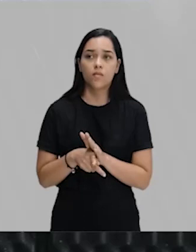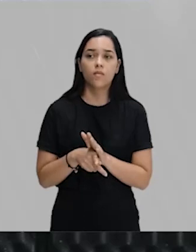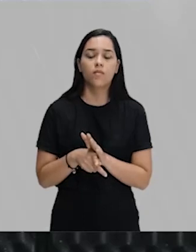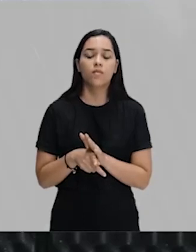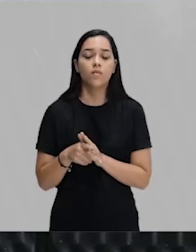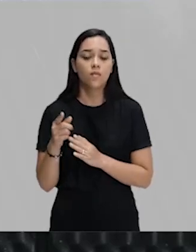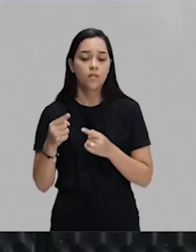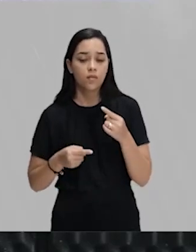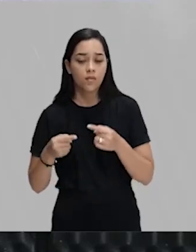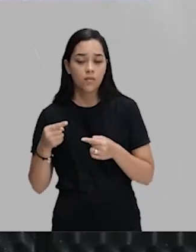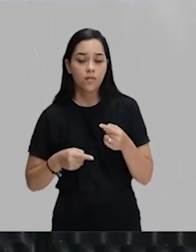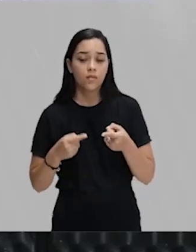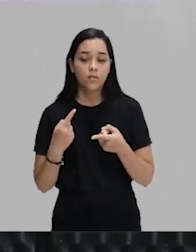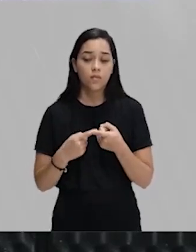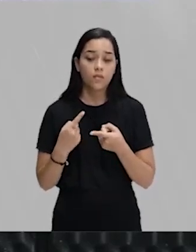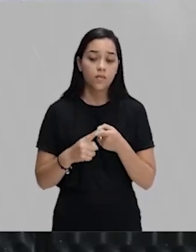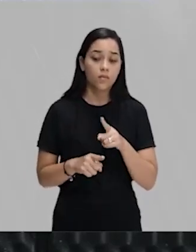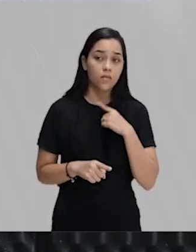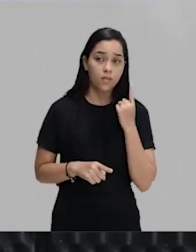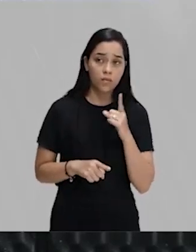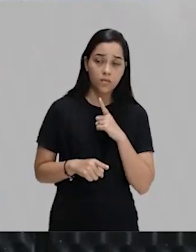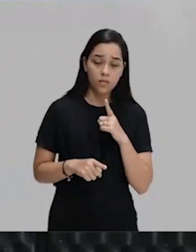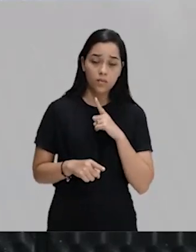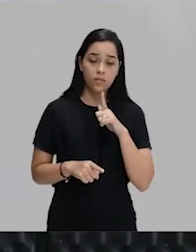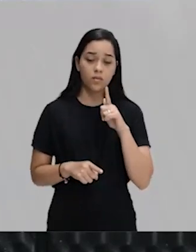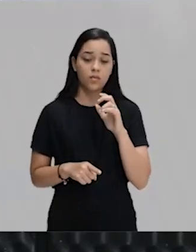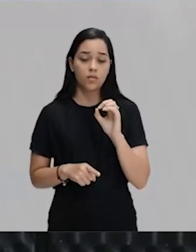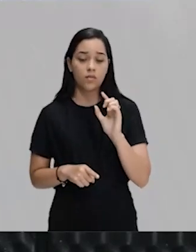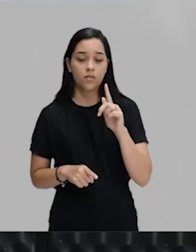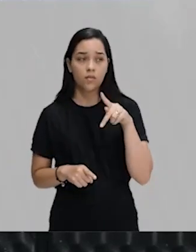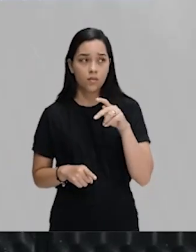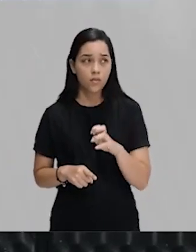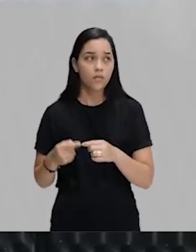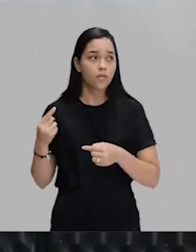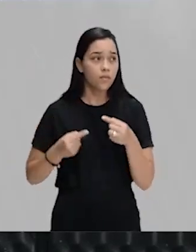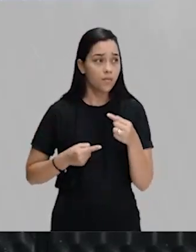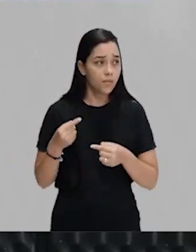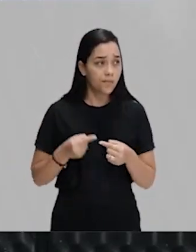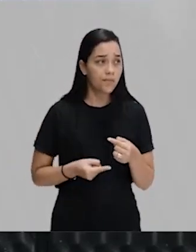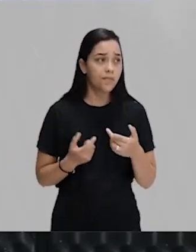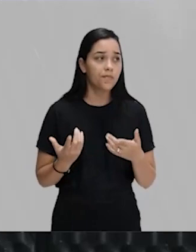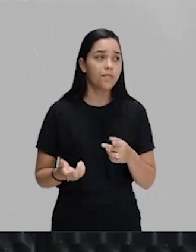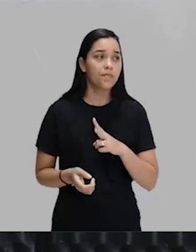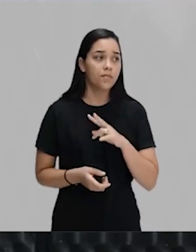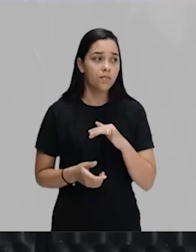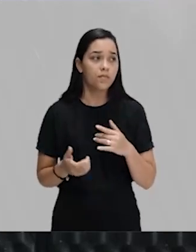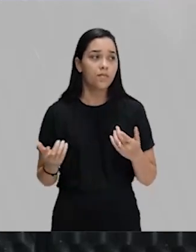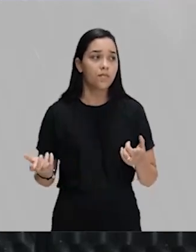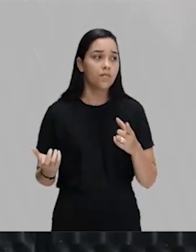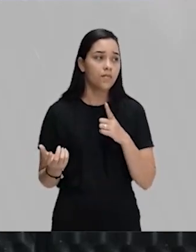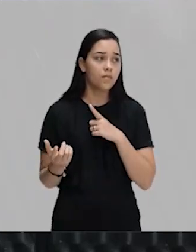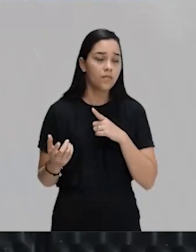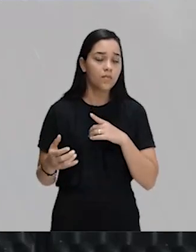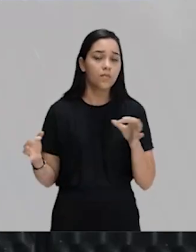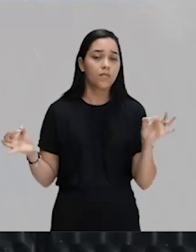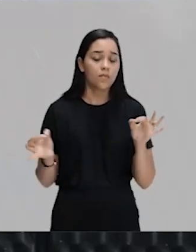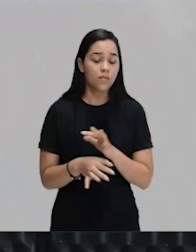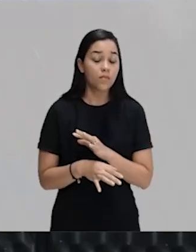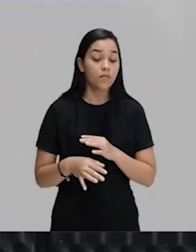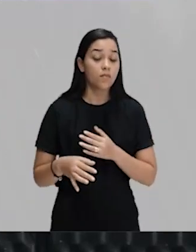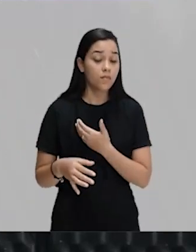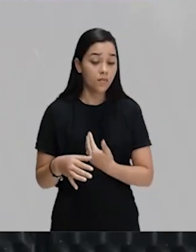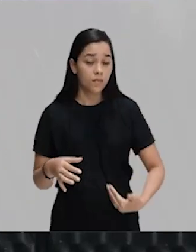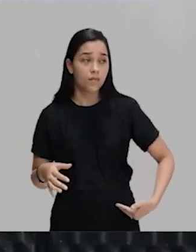político. Porque o que nós teremos é um golpe político. Um golpe vai por fim a monarquia brasileira.